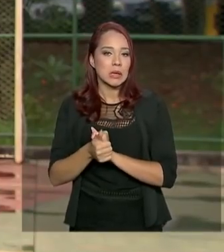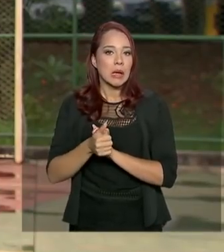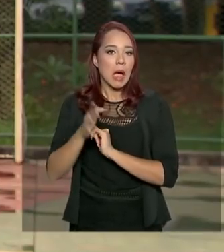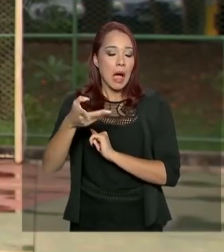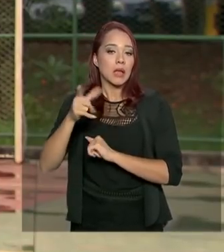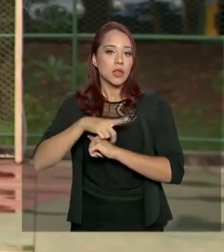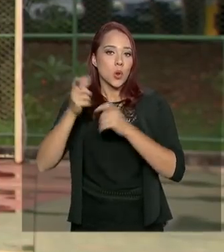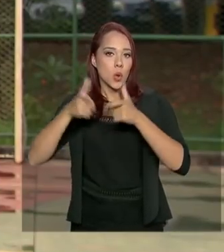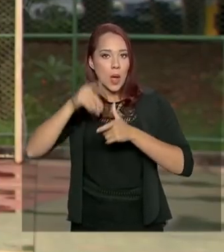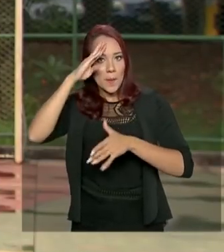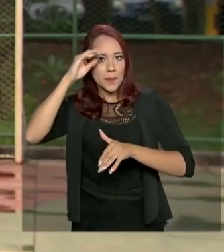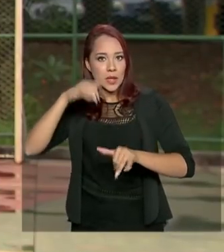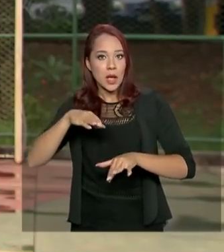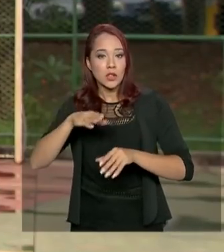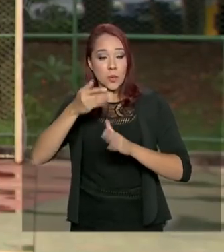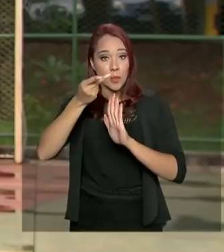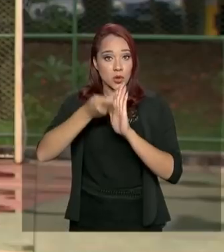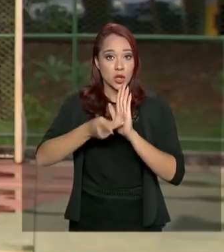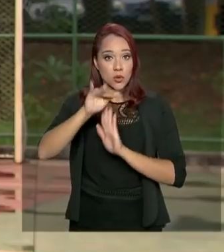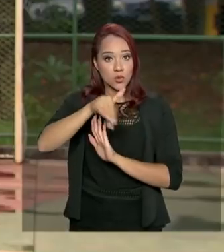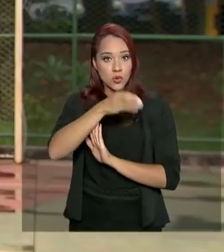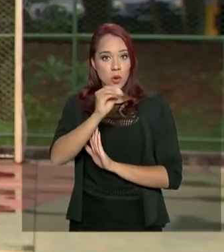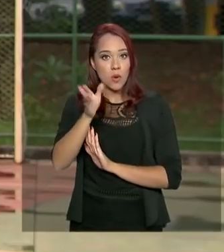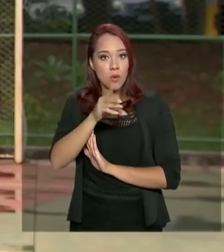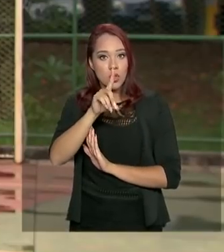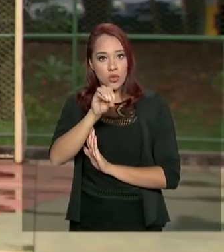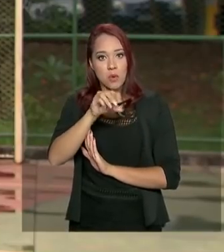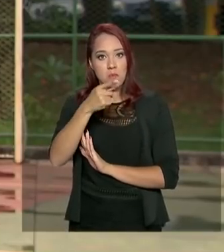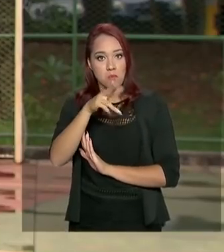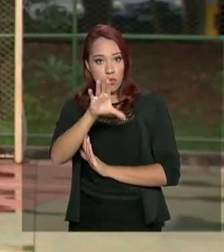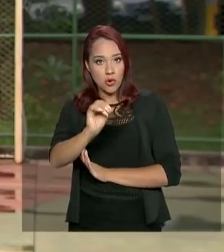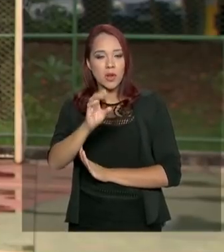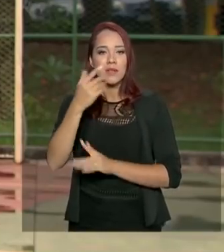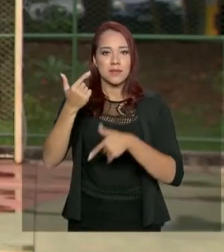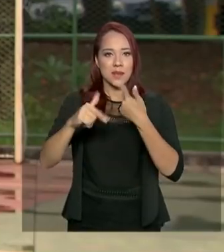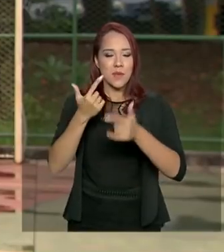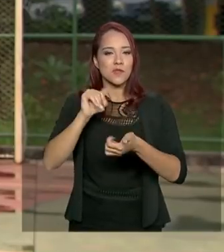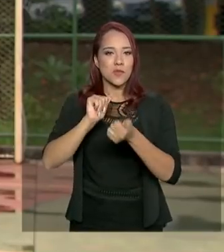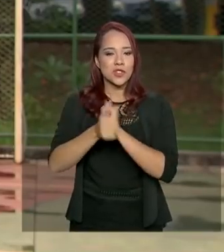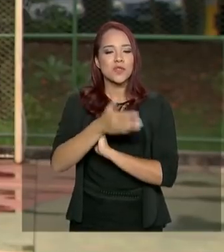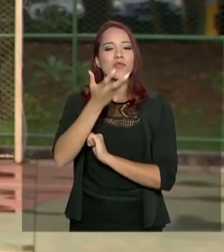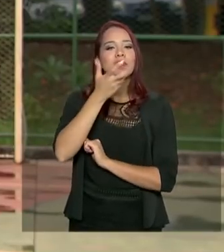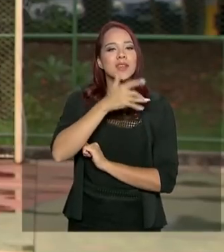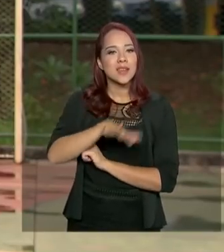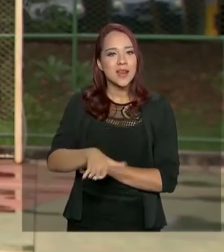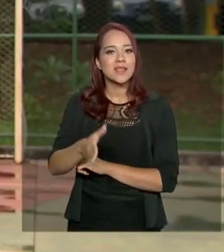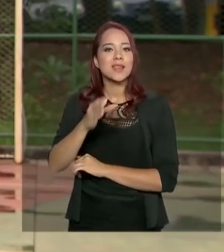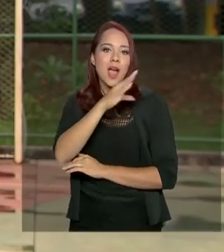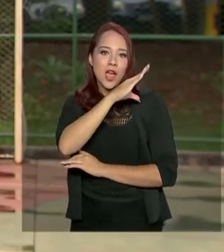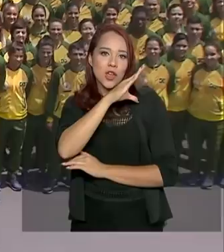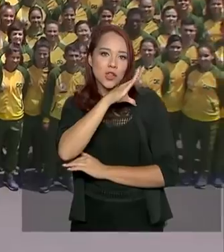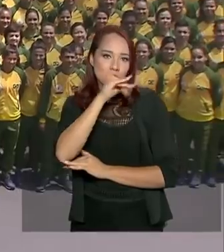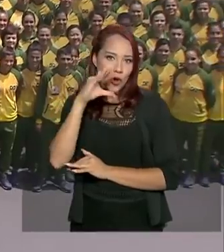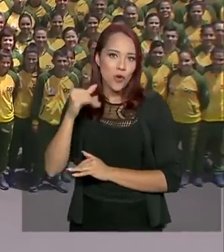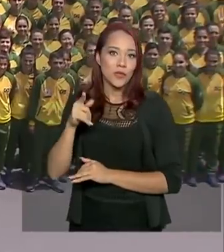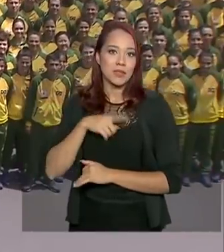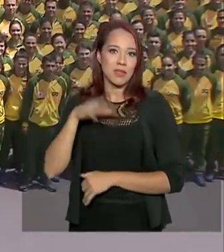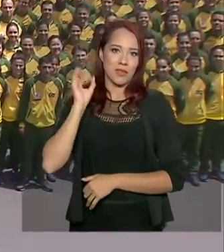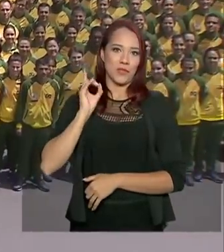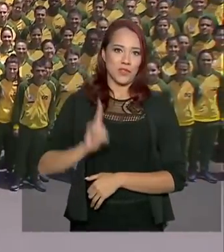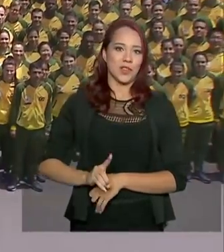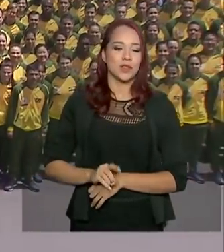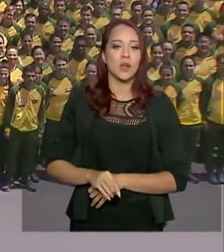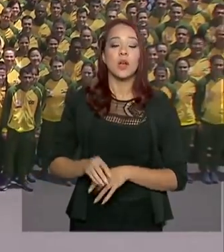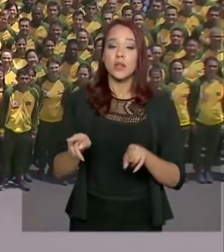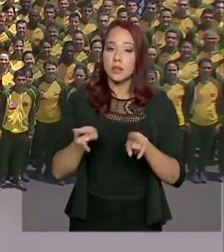o projeto João do Pulo oferece atividades esportivas para crianças e adolescentes com deficiência. Tem ainda o